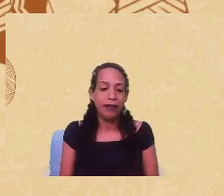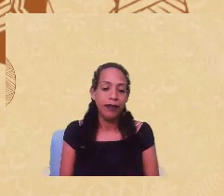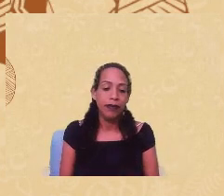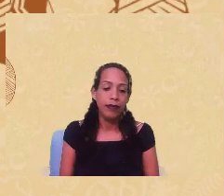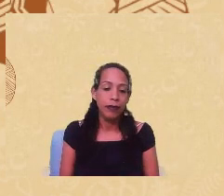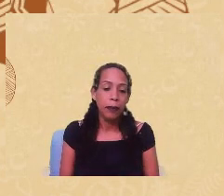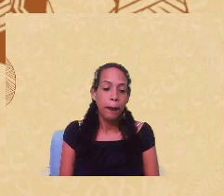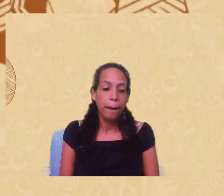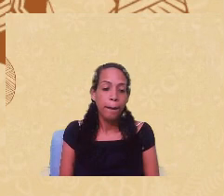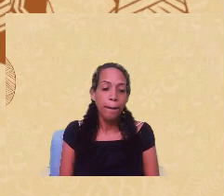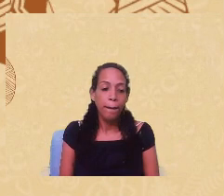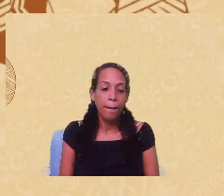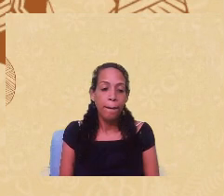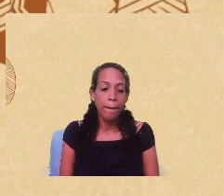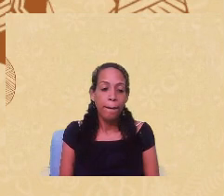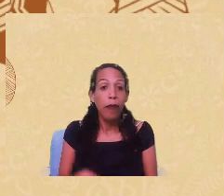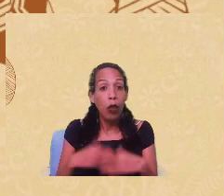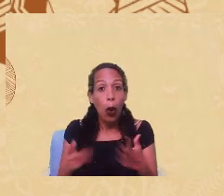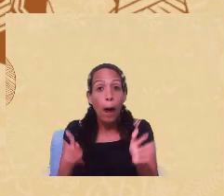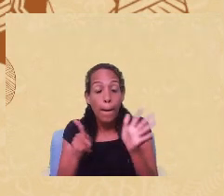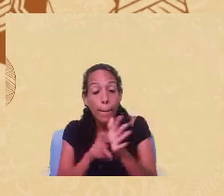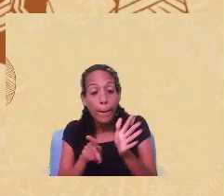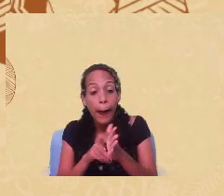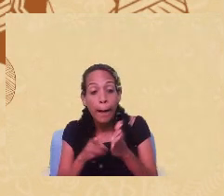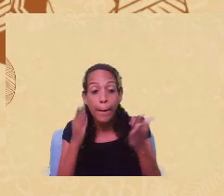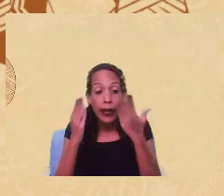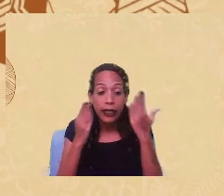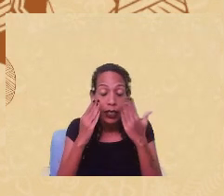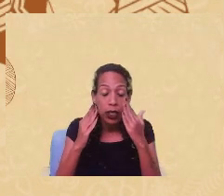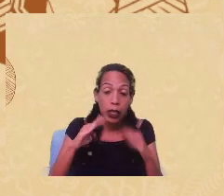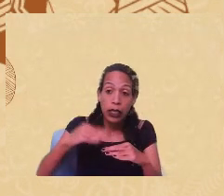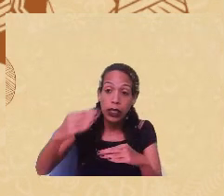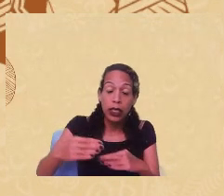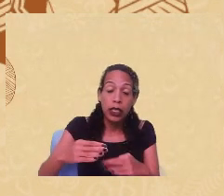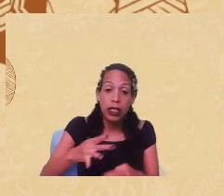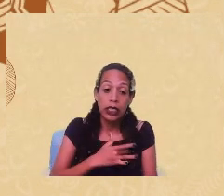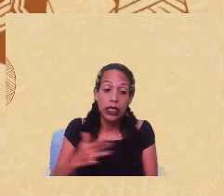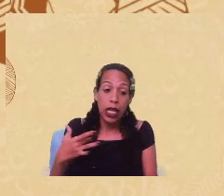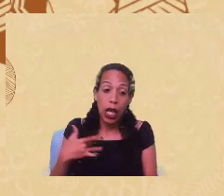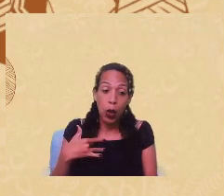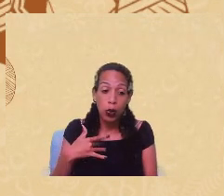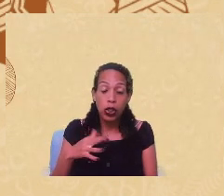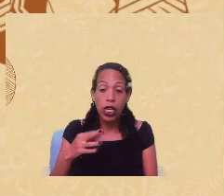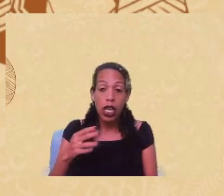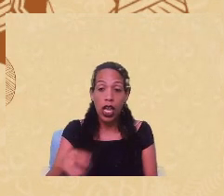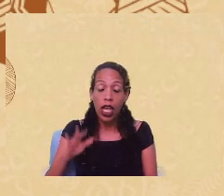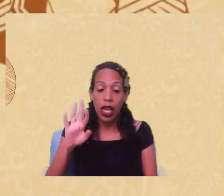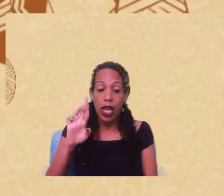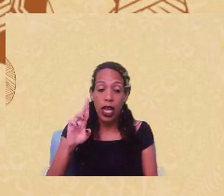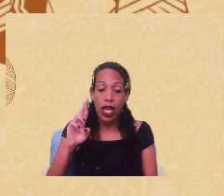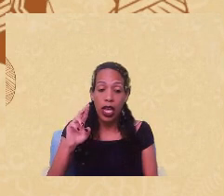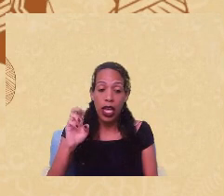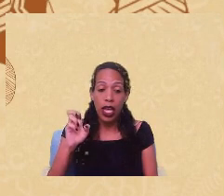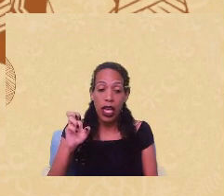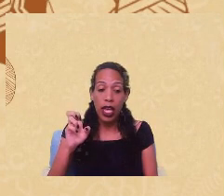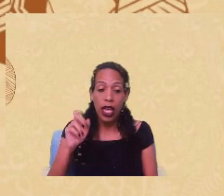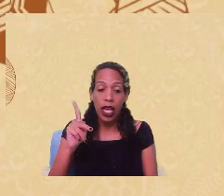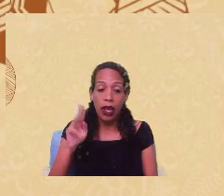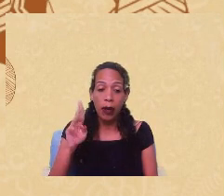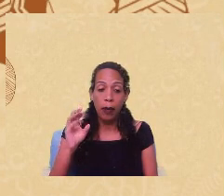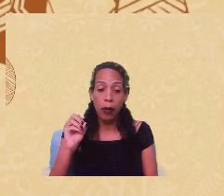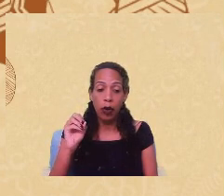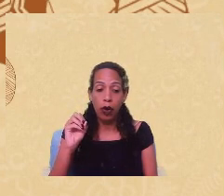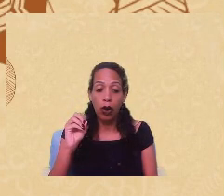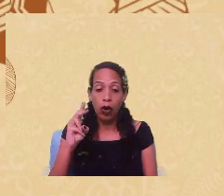Bem, né, e qual que é o papel da psicologia frente a demanda de saúde reprodutiva? Sei que é chato, às vezes, né, a gente lê slide,